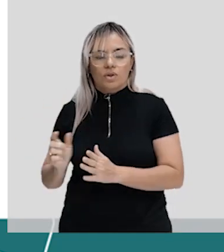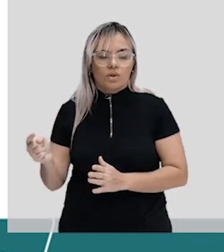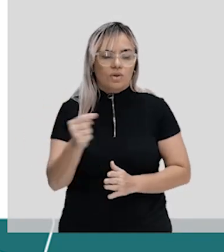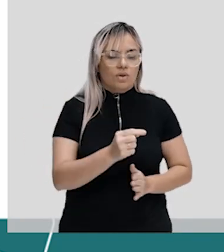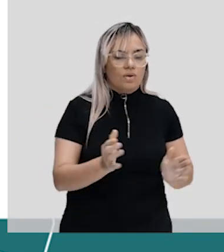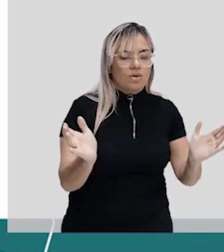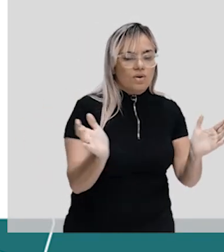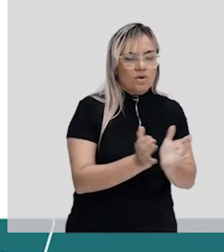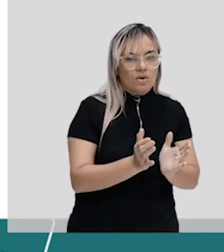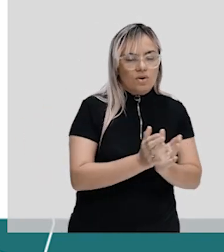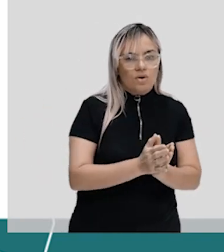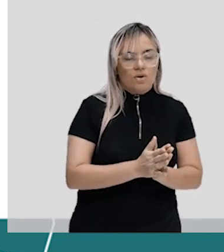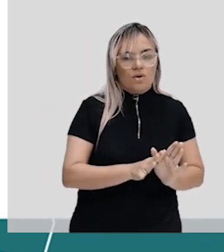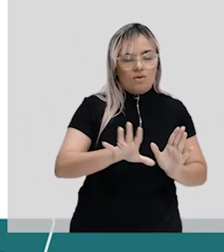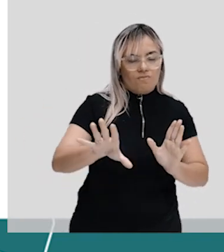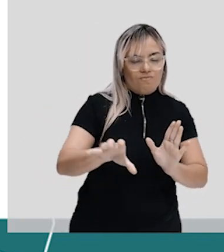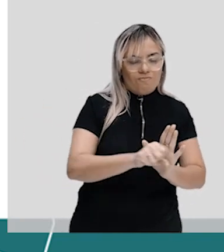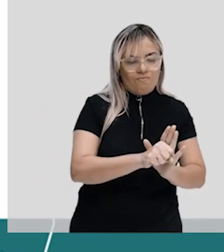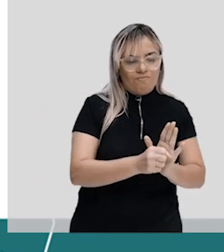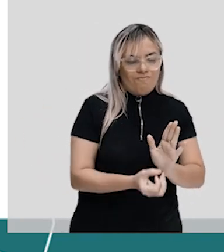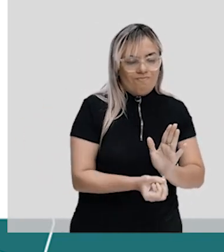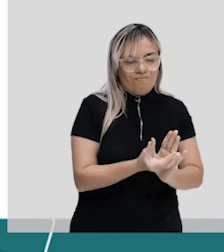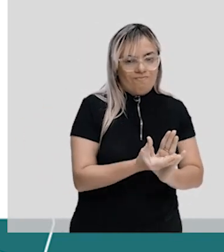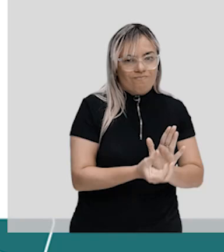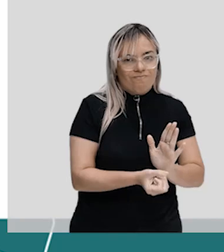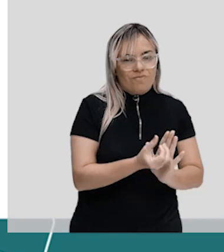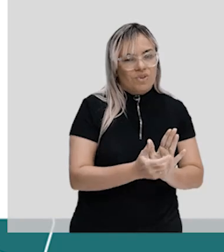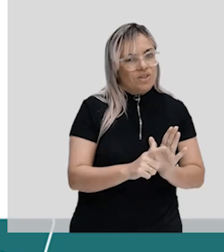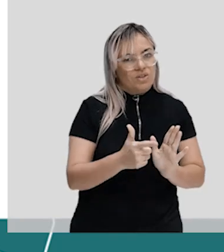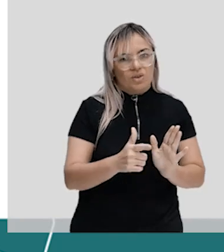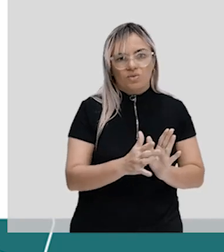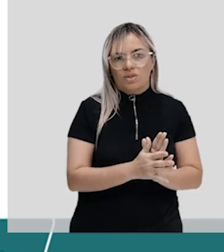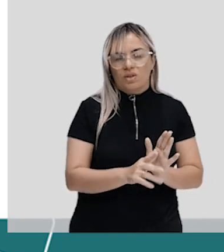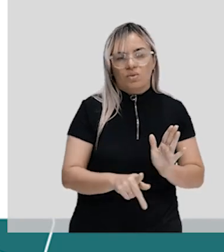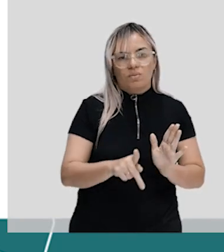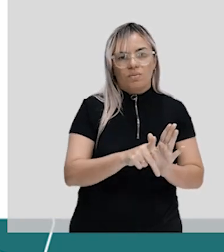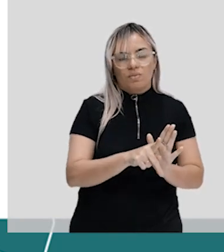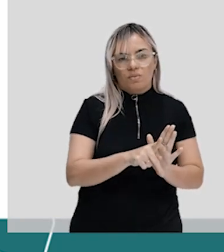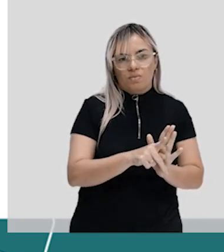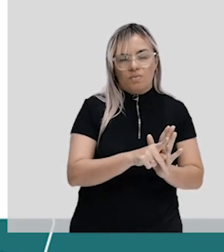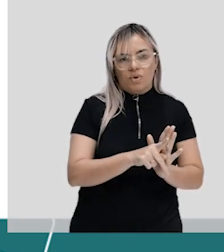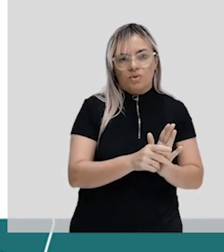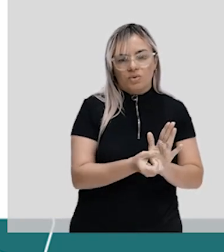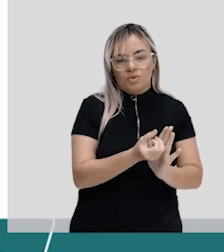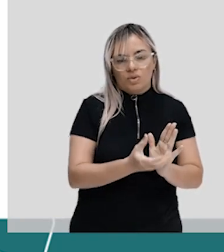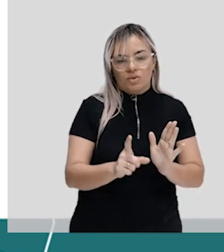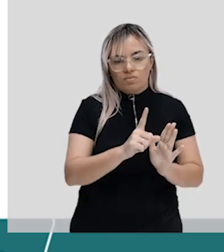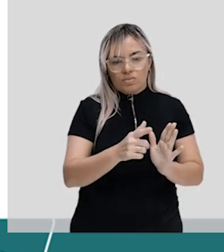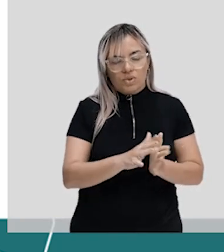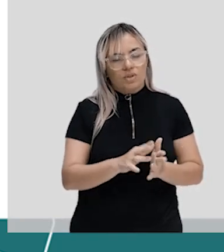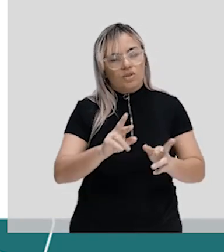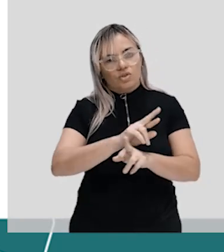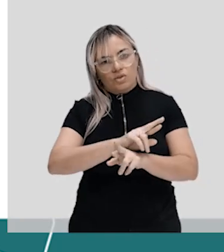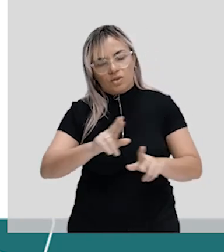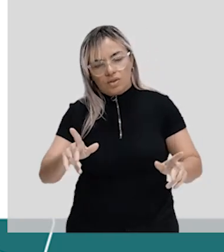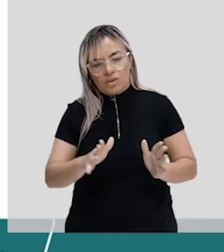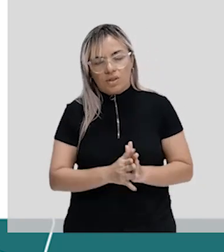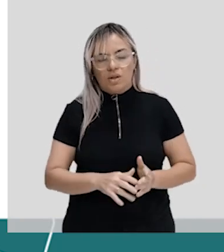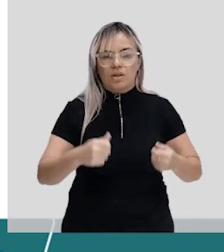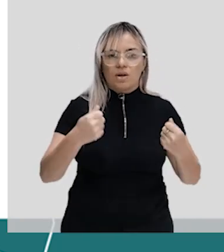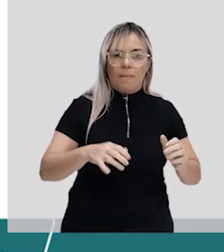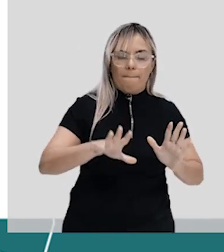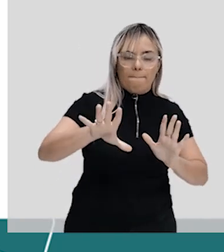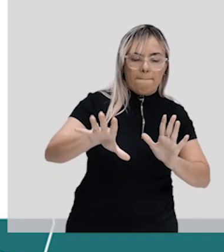heterótrofos. Ou seja, hétero significa diferente. Ele não produz de si mesmo. Ele